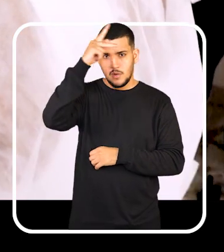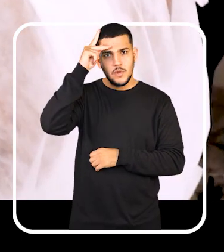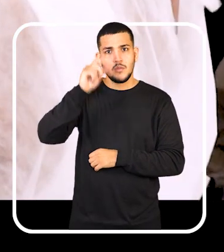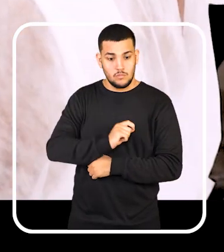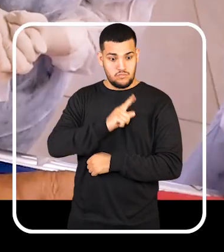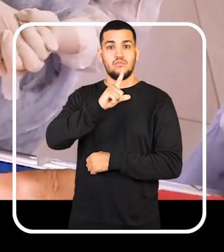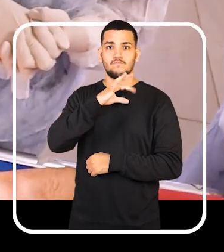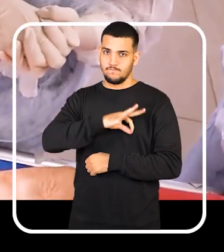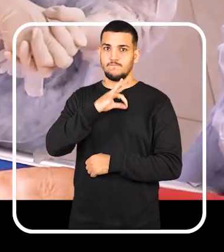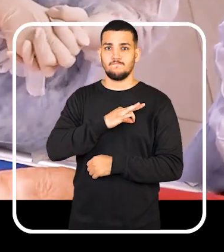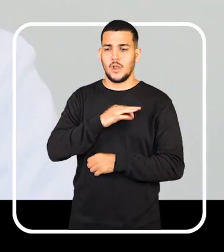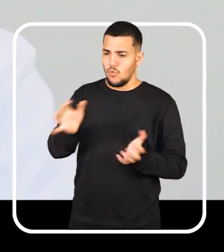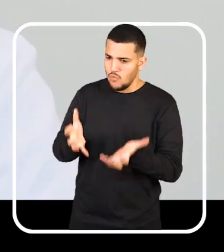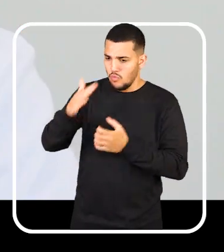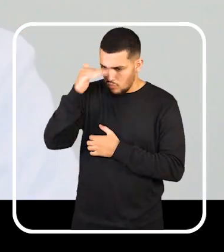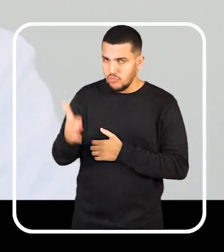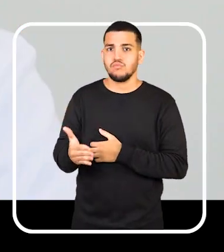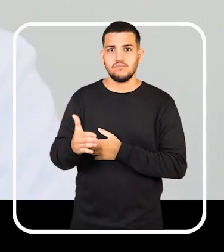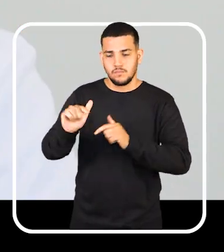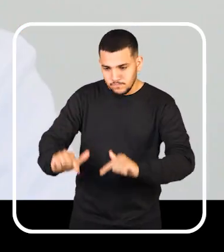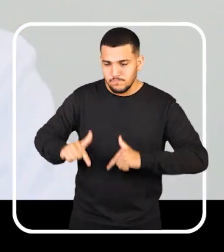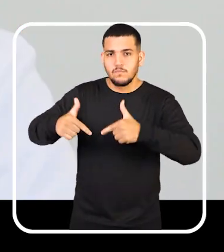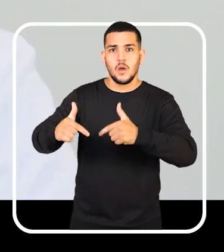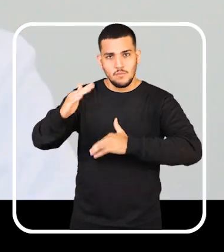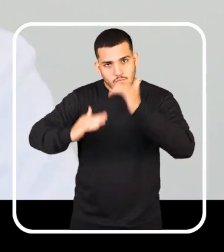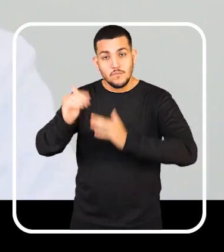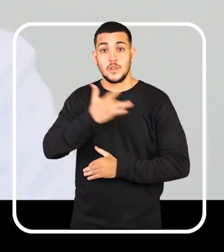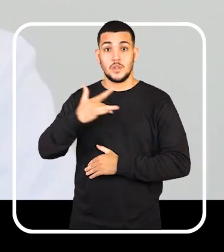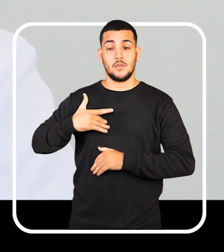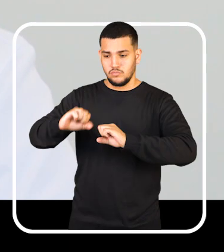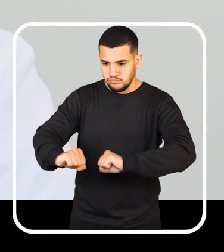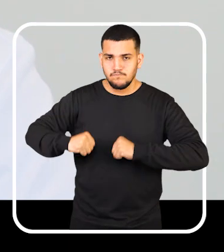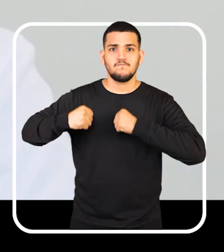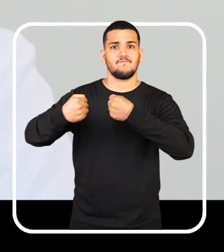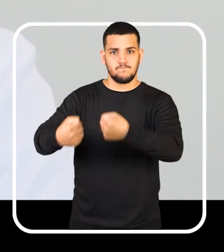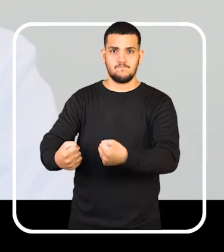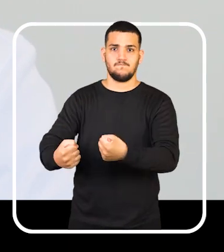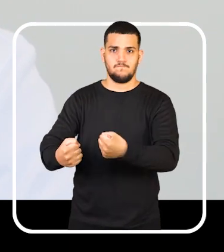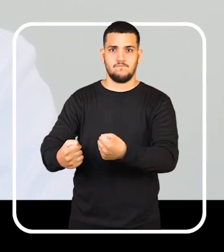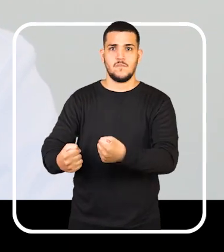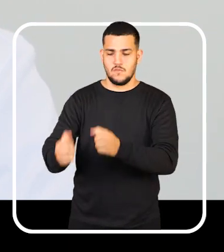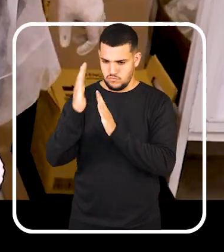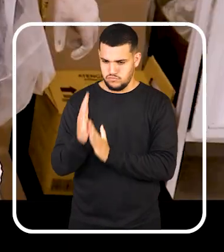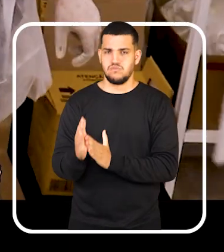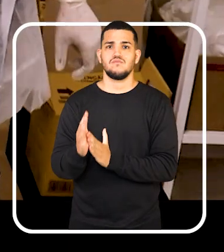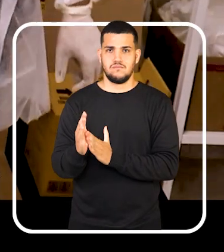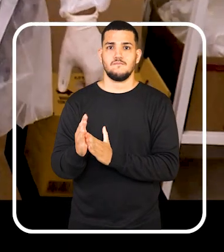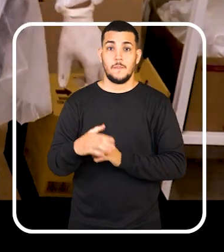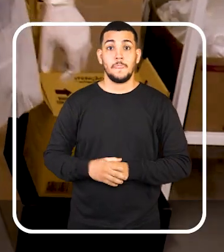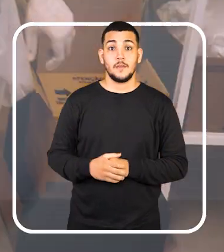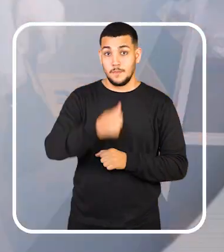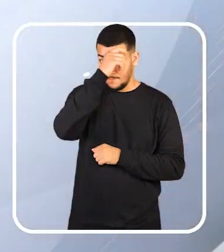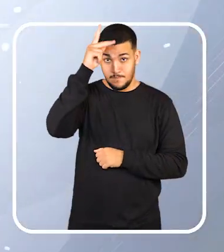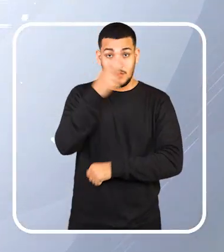A Prefeitura reajustou salários. É conhecimento que estimula os profissionais de saúde a desempenharem com mais firmeza,